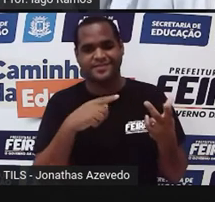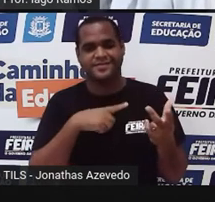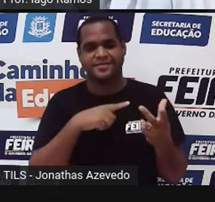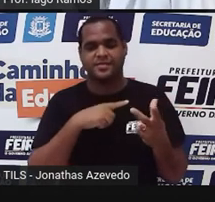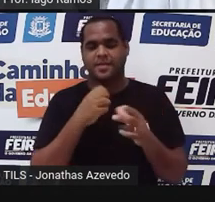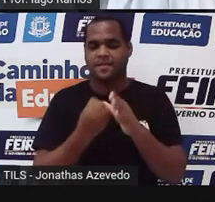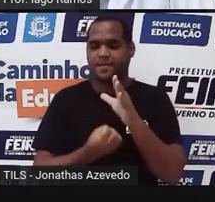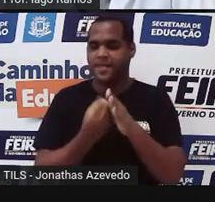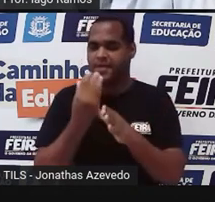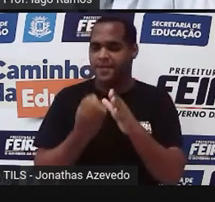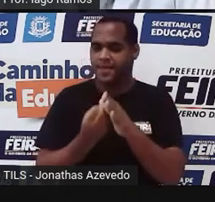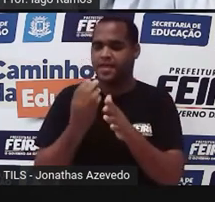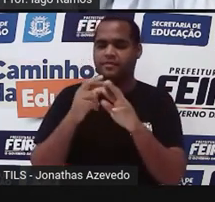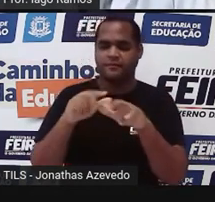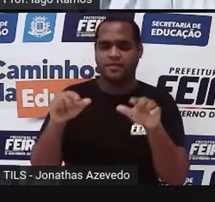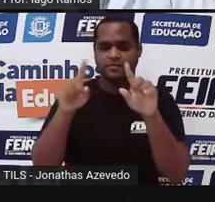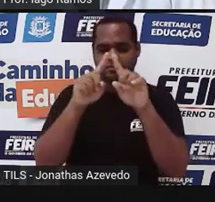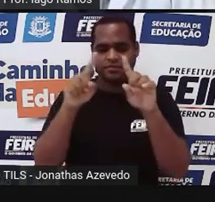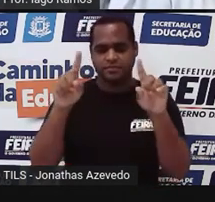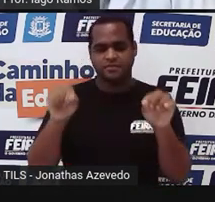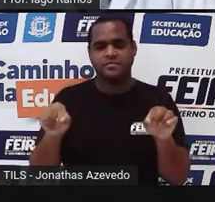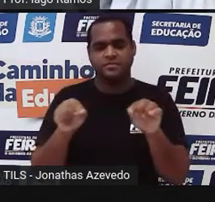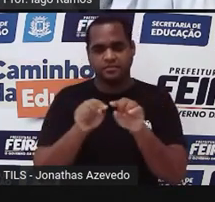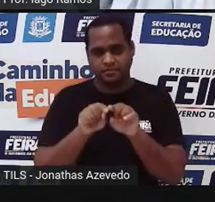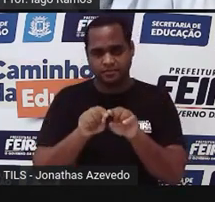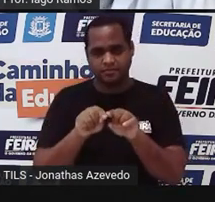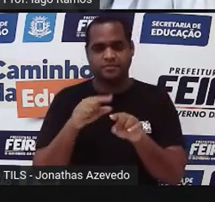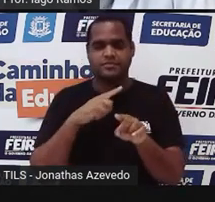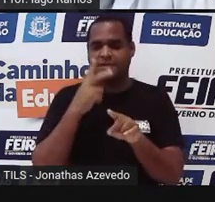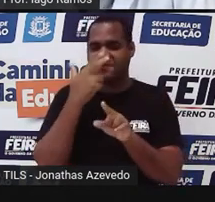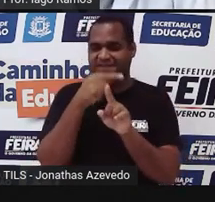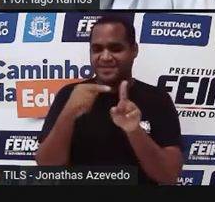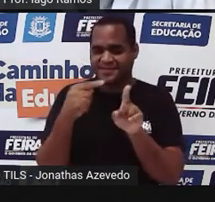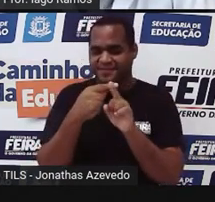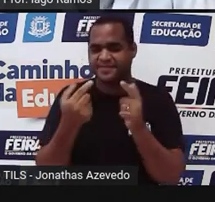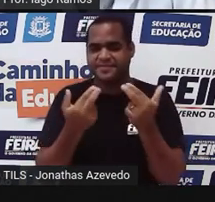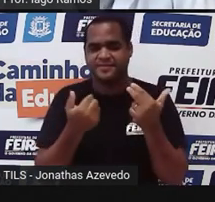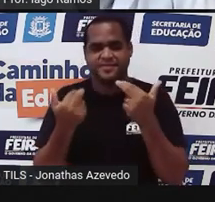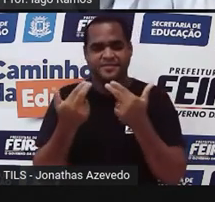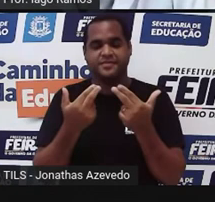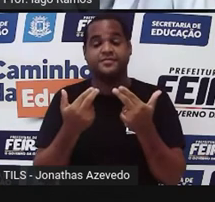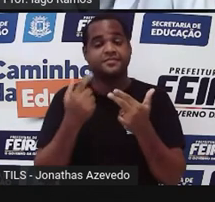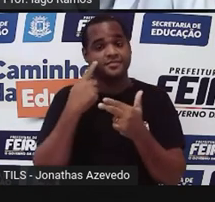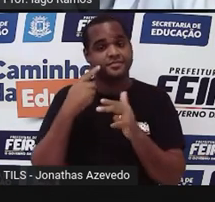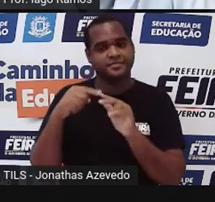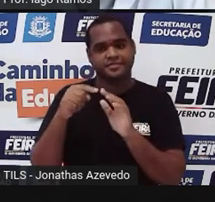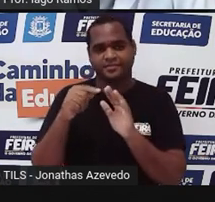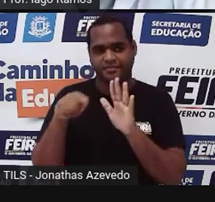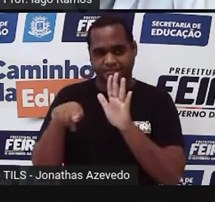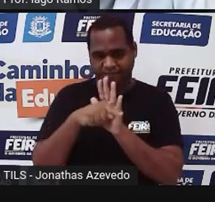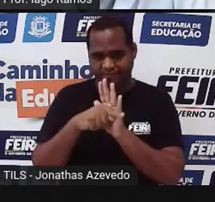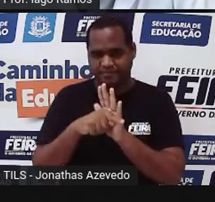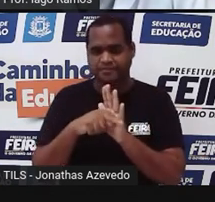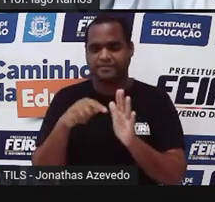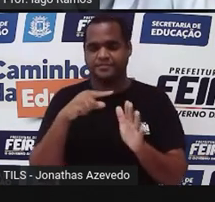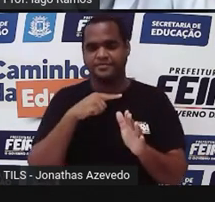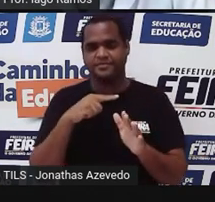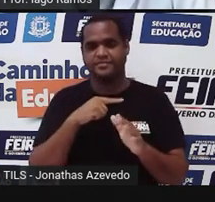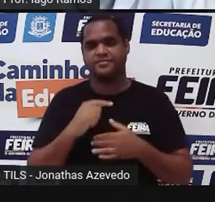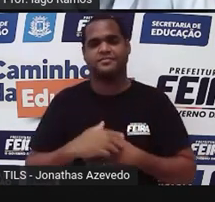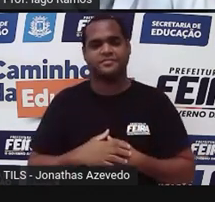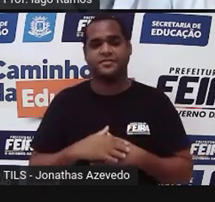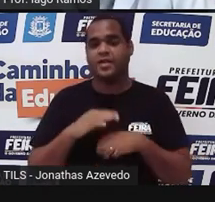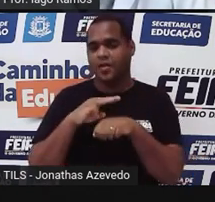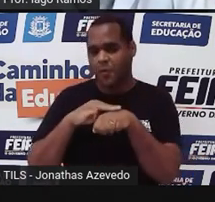aparecer ali dois retângulos menores, semelhantes. Olha só. Eu vou puxar essa parte aqui, essa parte